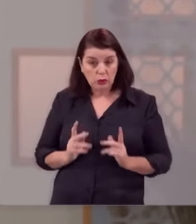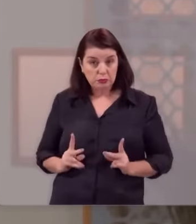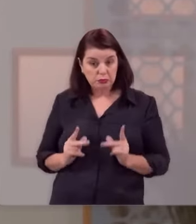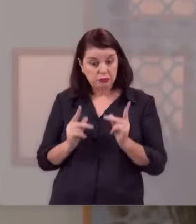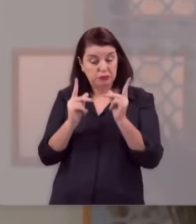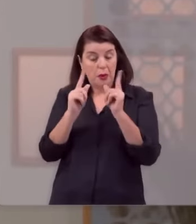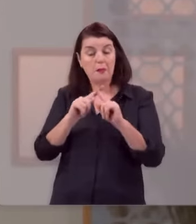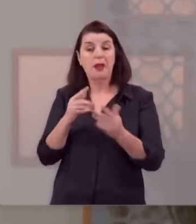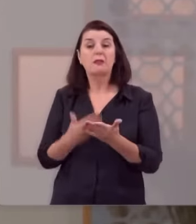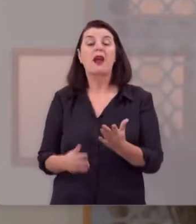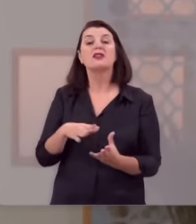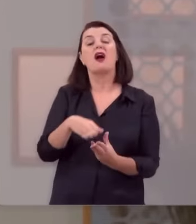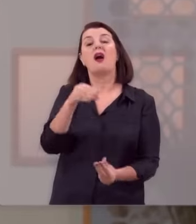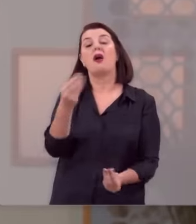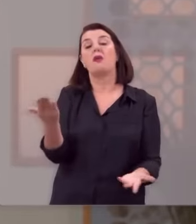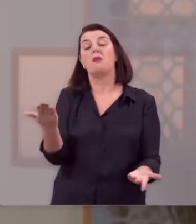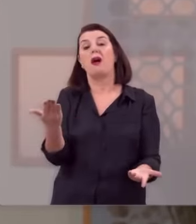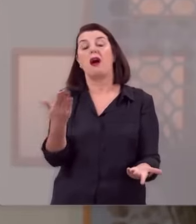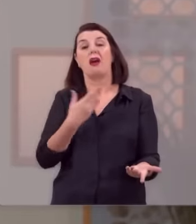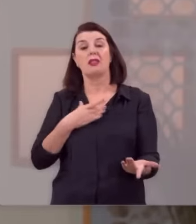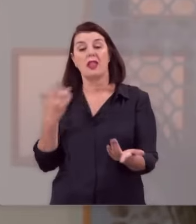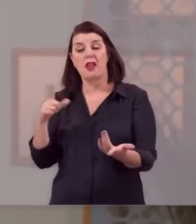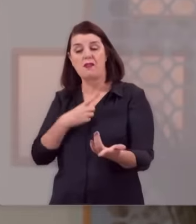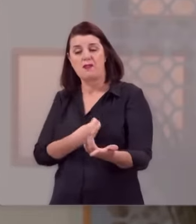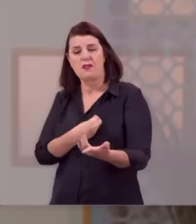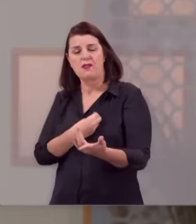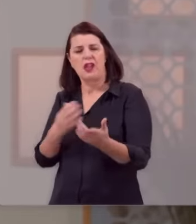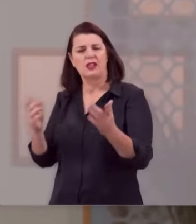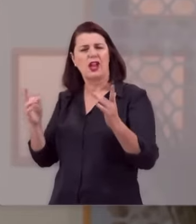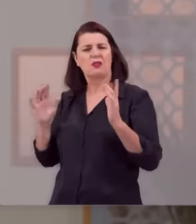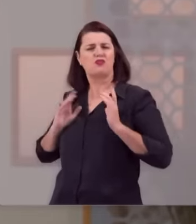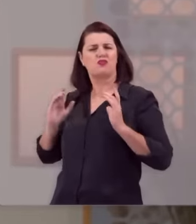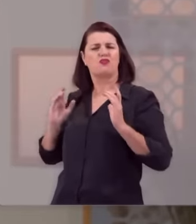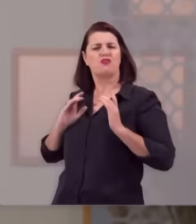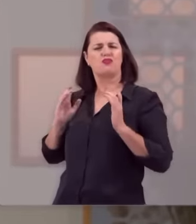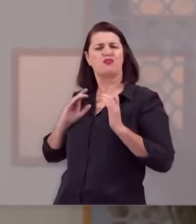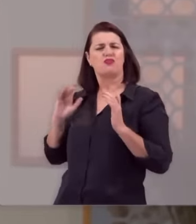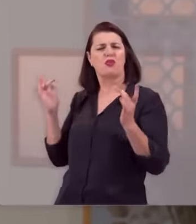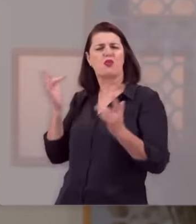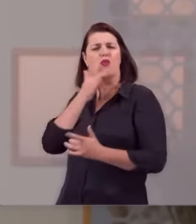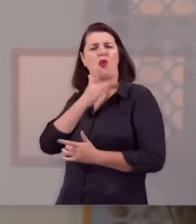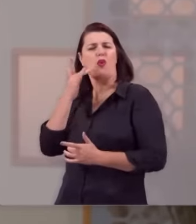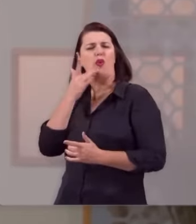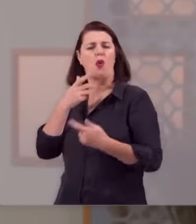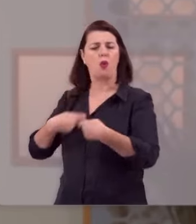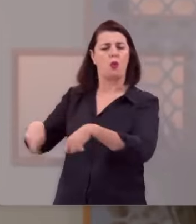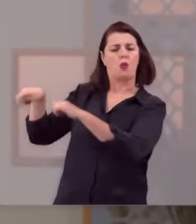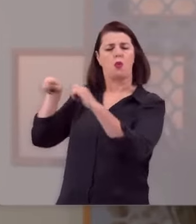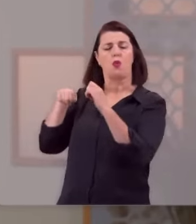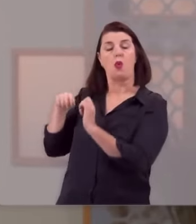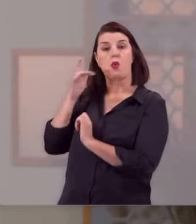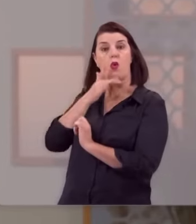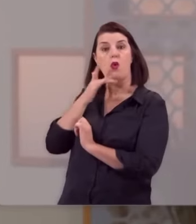O que adianta um cidadão dormir numa cama de marfim, com um travesseiro de pena de ganso, com um lençóis de fios egípcios,